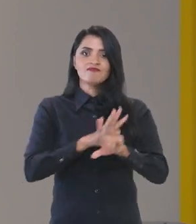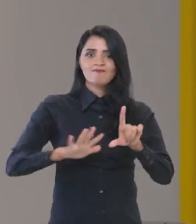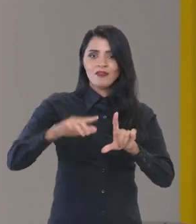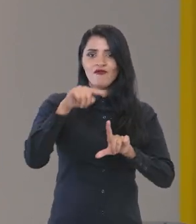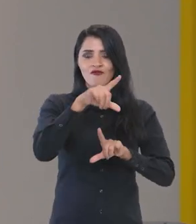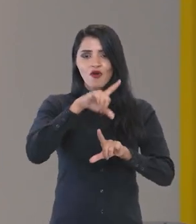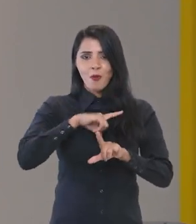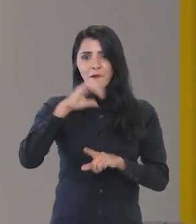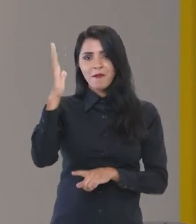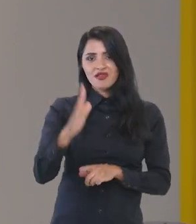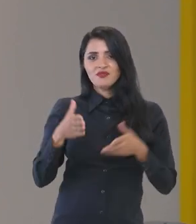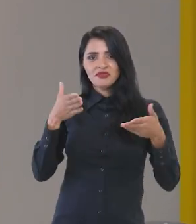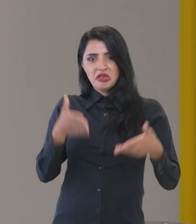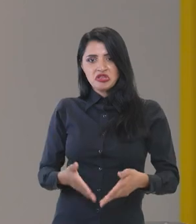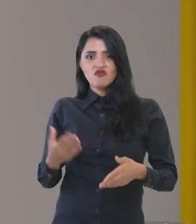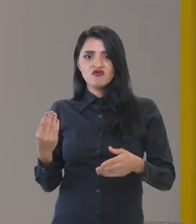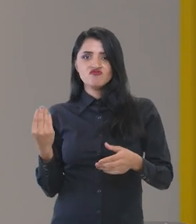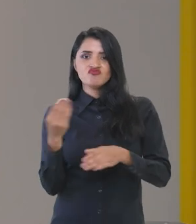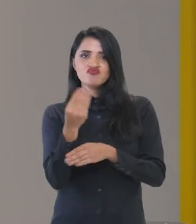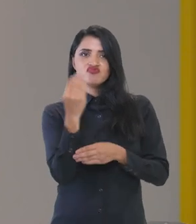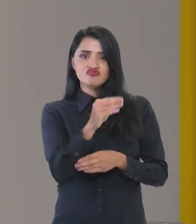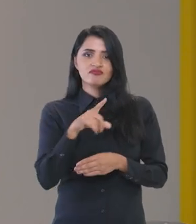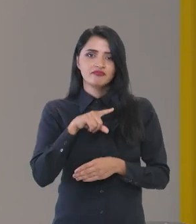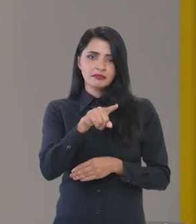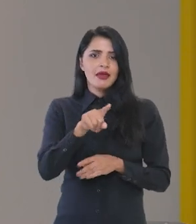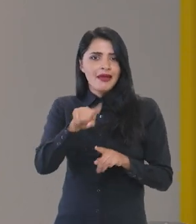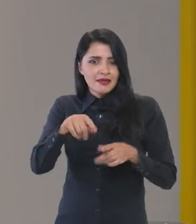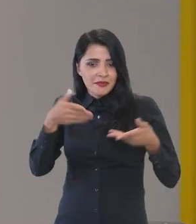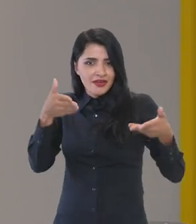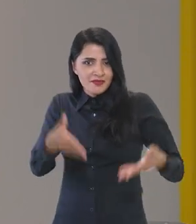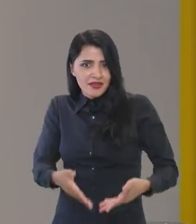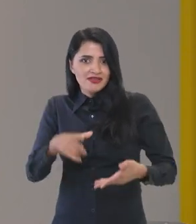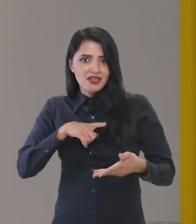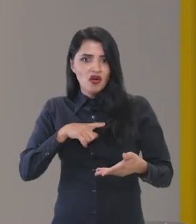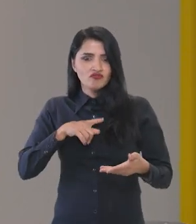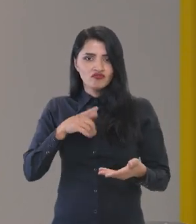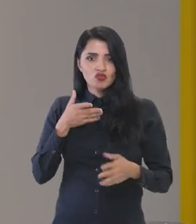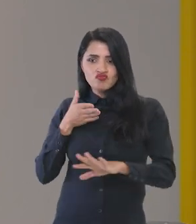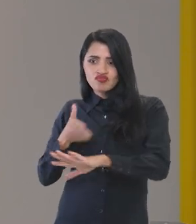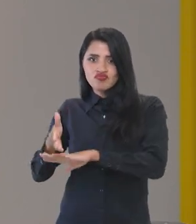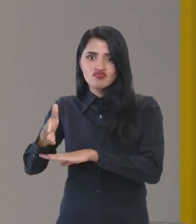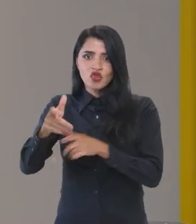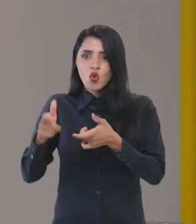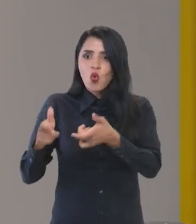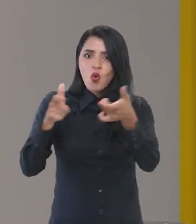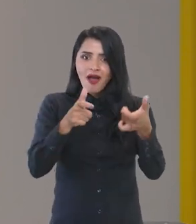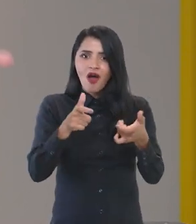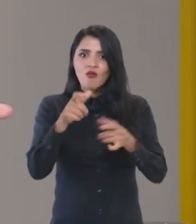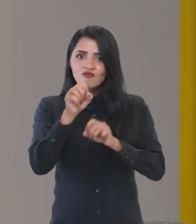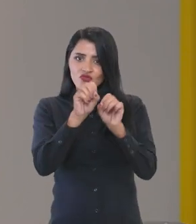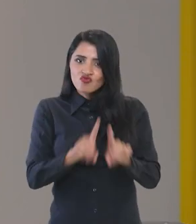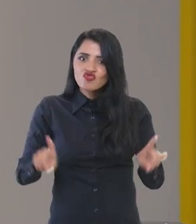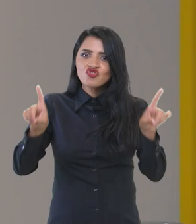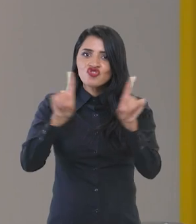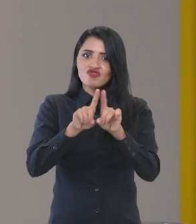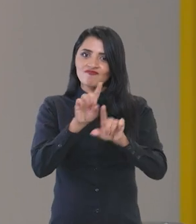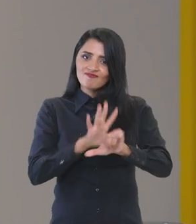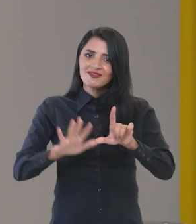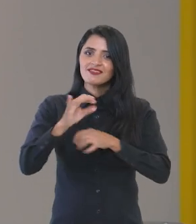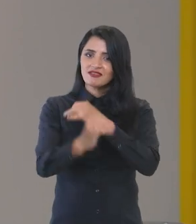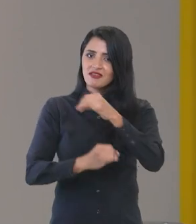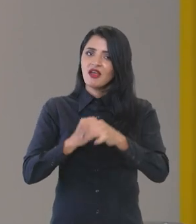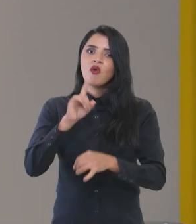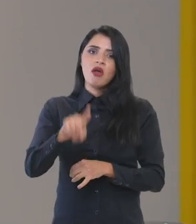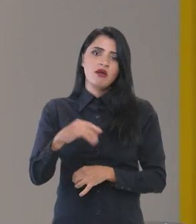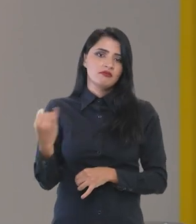do Brasil Participativo. Essa integração do territorial com o digital é algo essencial para a participação social